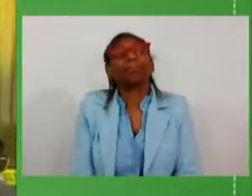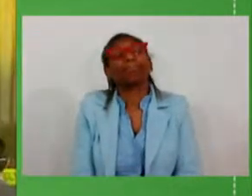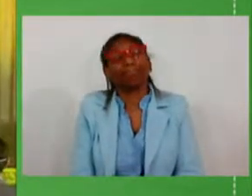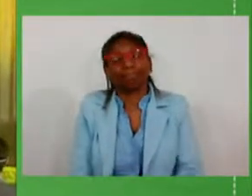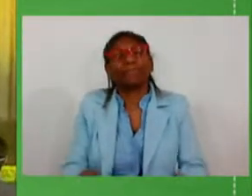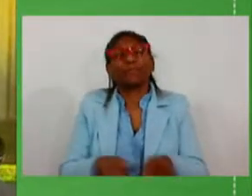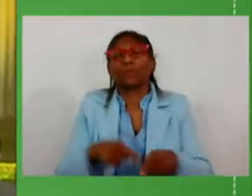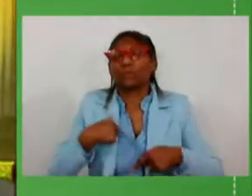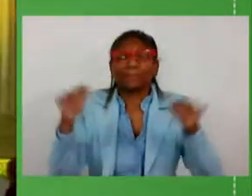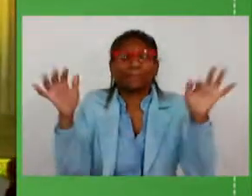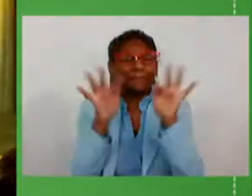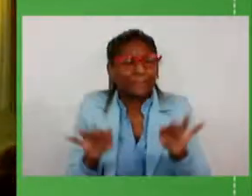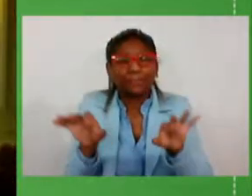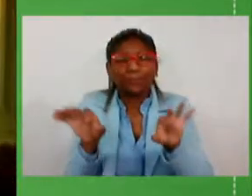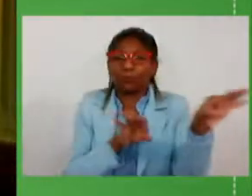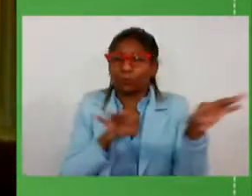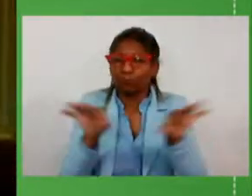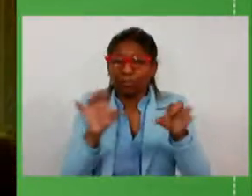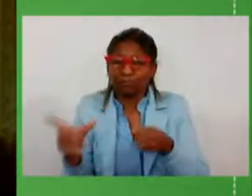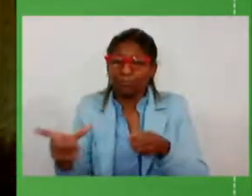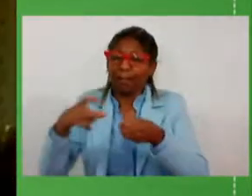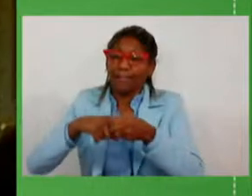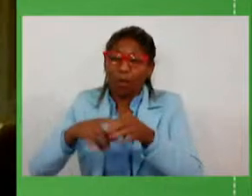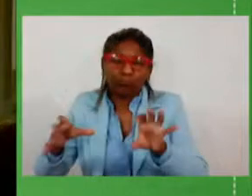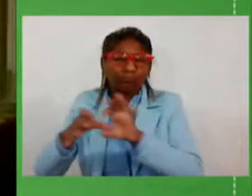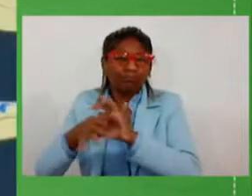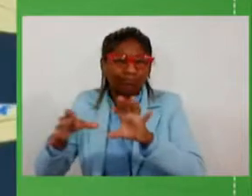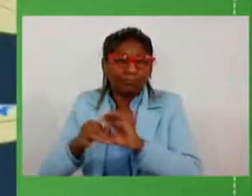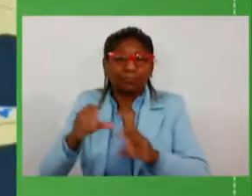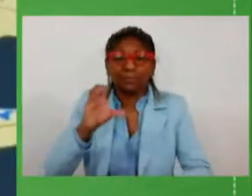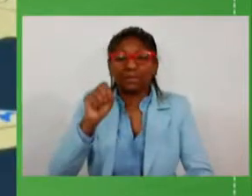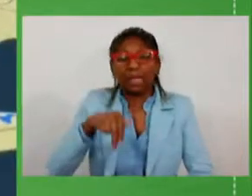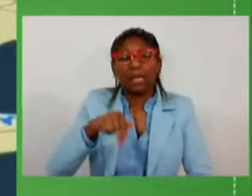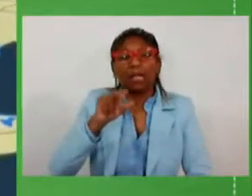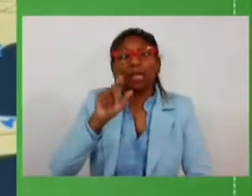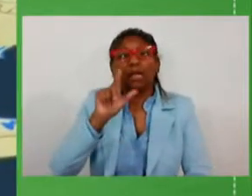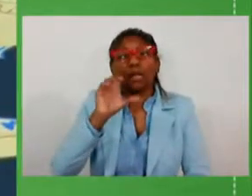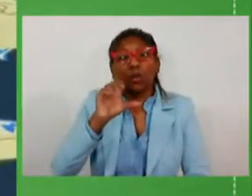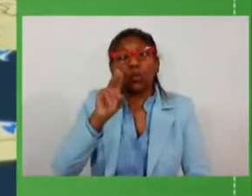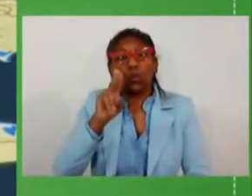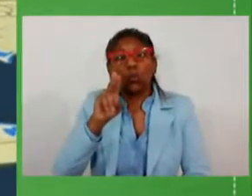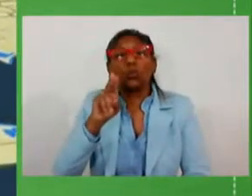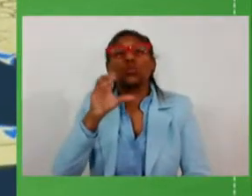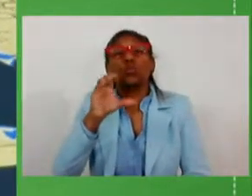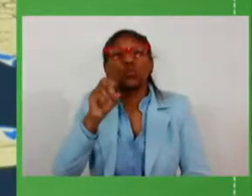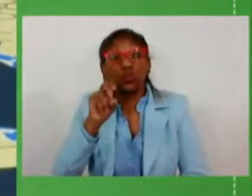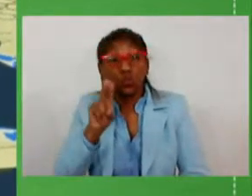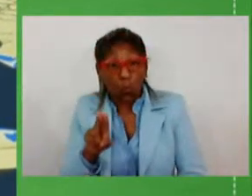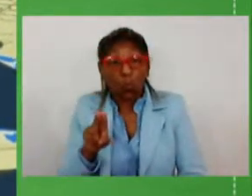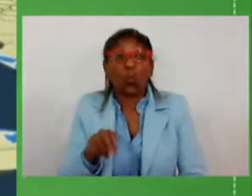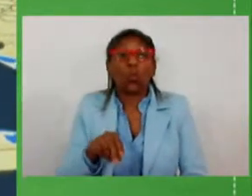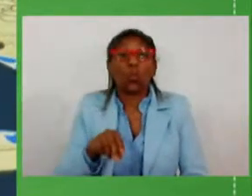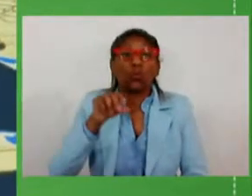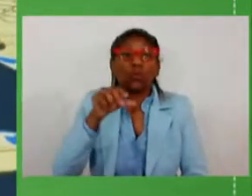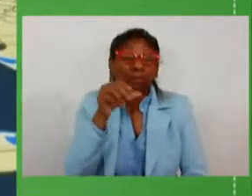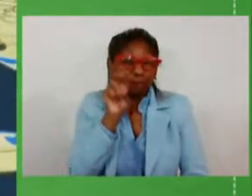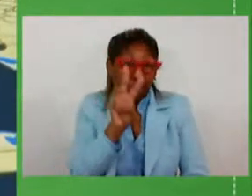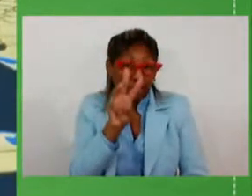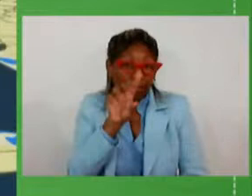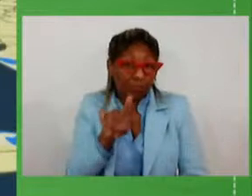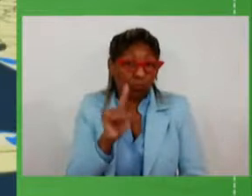que a gente anuncia os projetos de ligações entre Canguçu e Piratini 3.1 milhões de reais que serão investidos